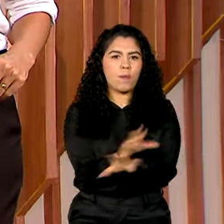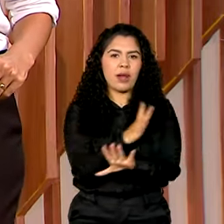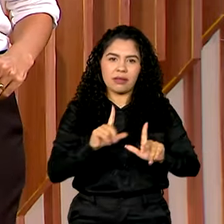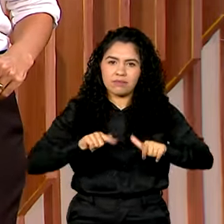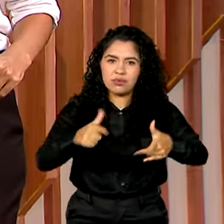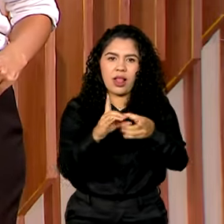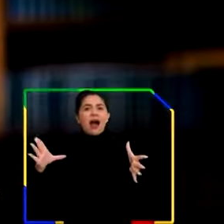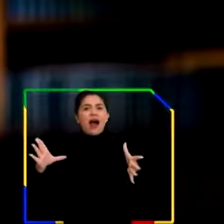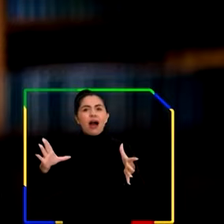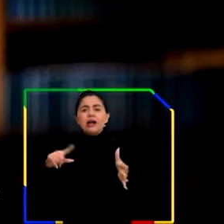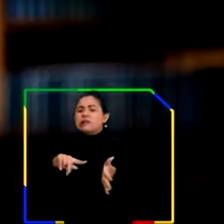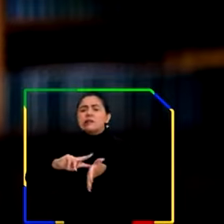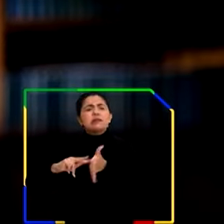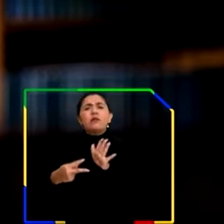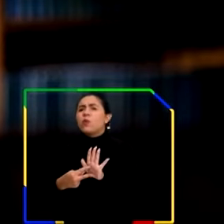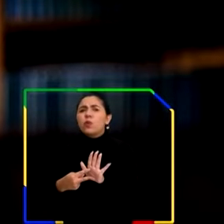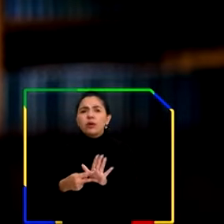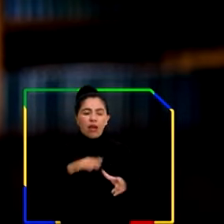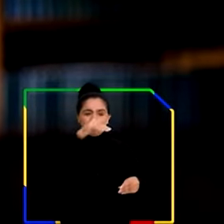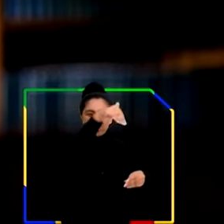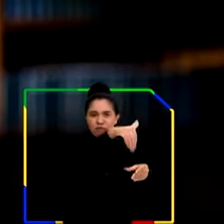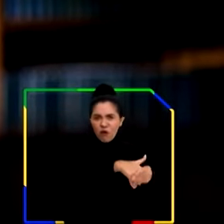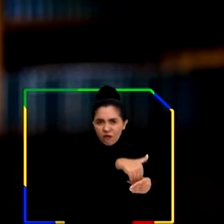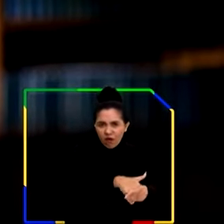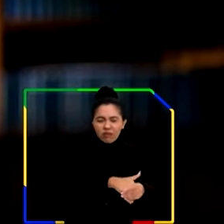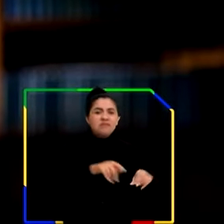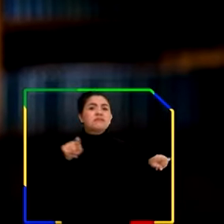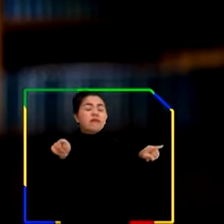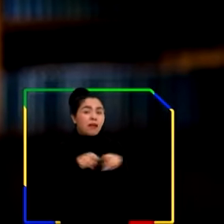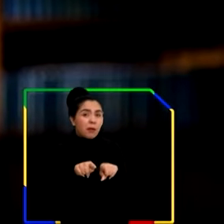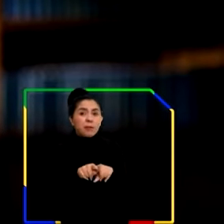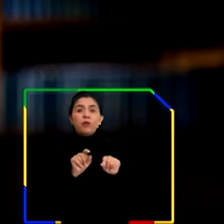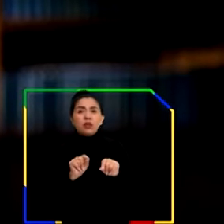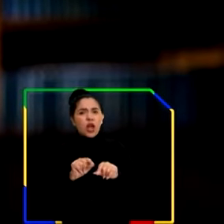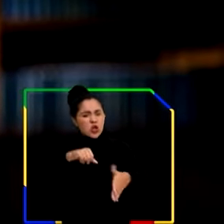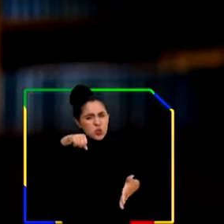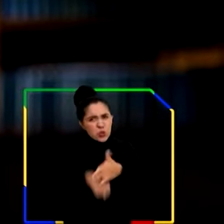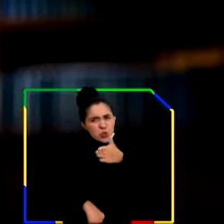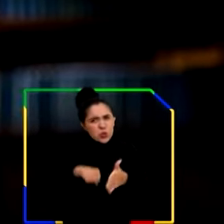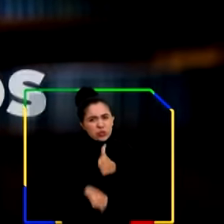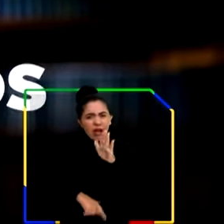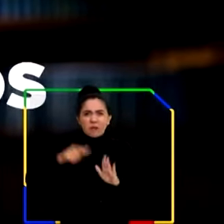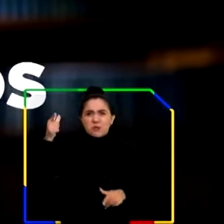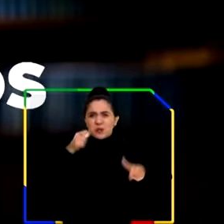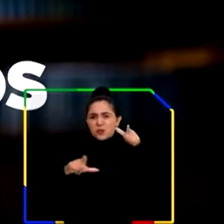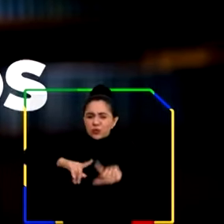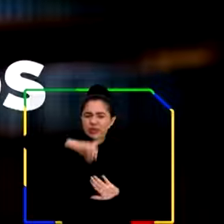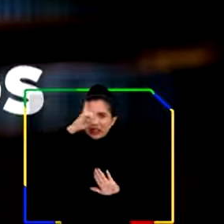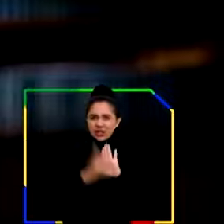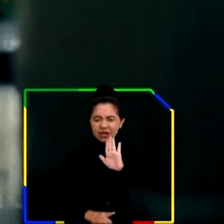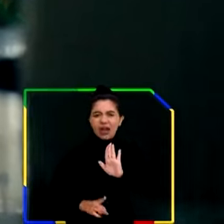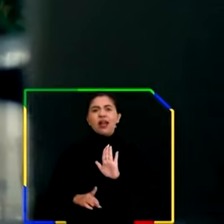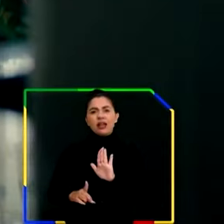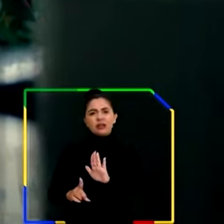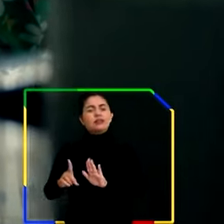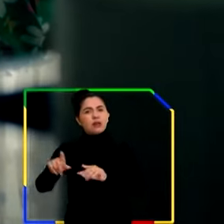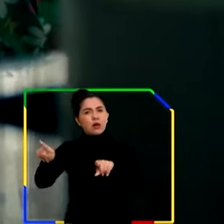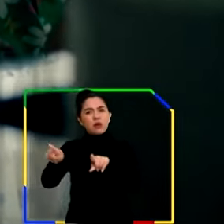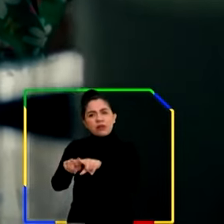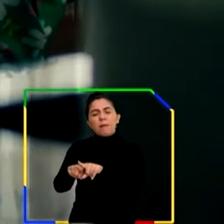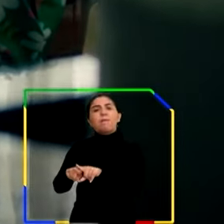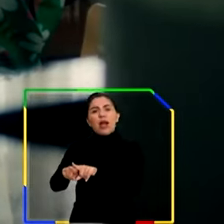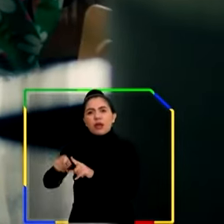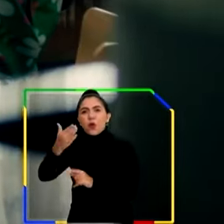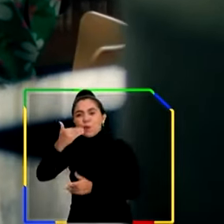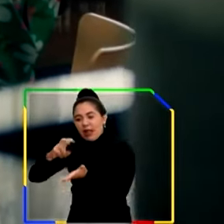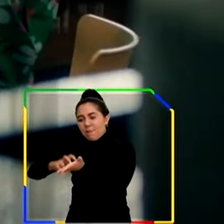democracia. A democracia é mais do que votar no dia da eleição, é lutar pela conquista de direitos. O